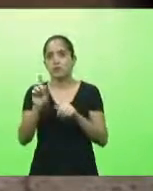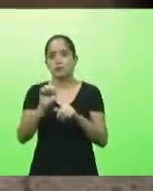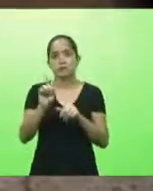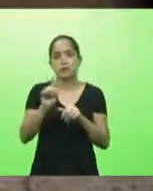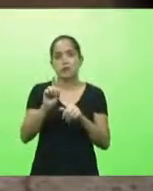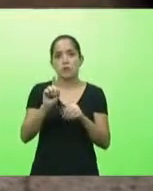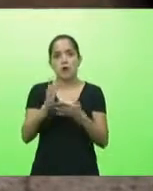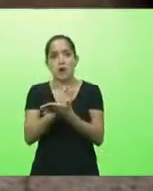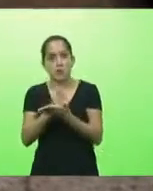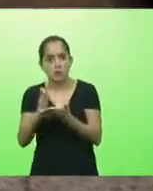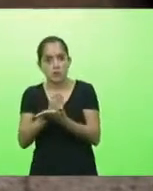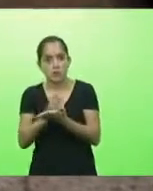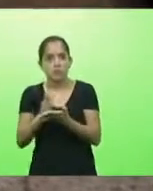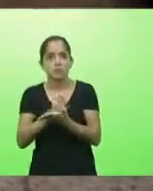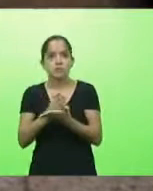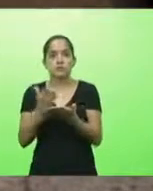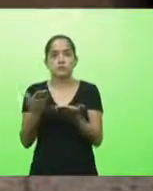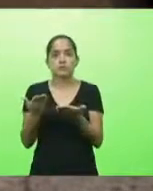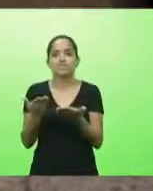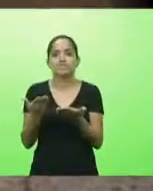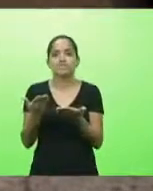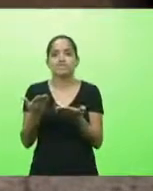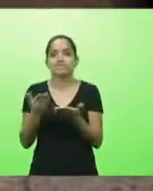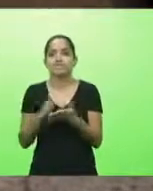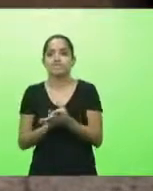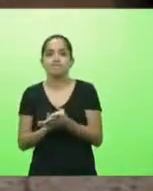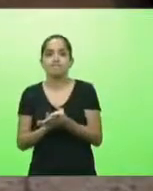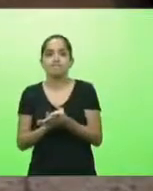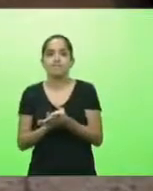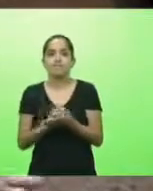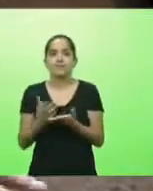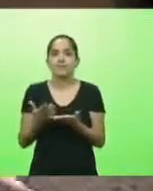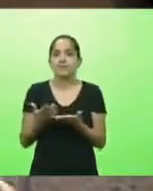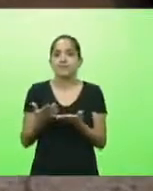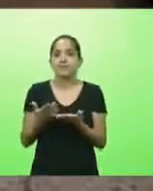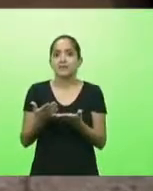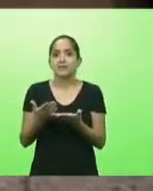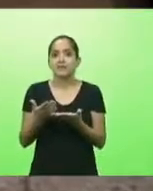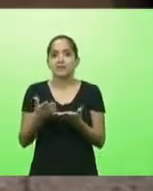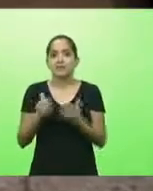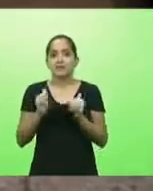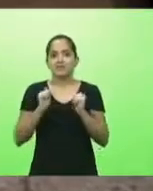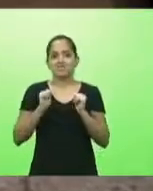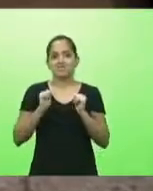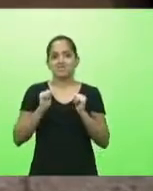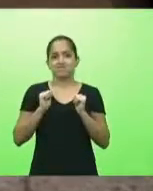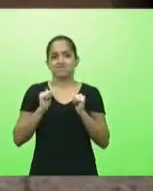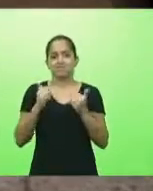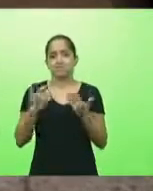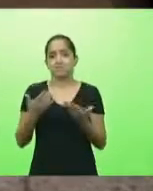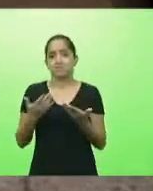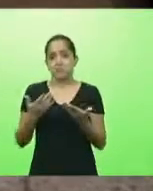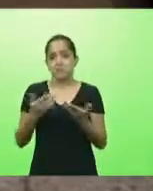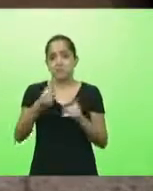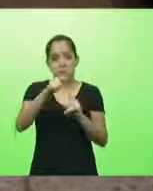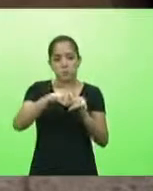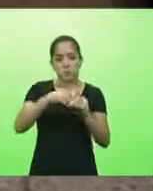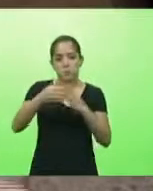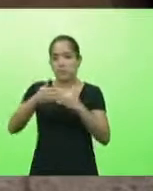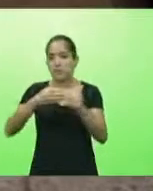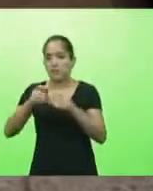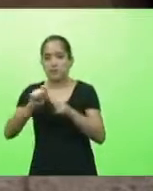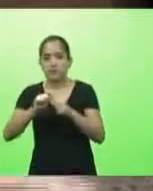parte de um setor da sociedade que não tem a pele risco que é imune à crise que no final do mês independente do que fizer